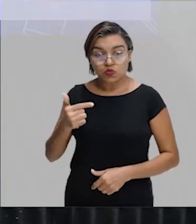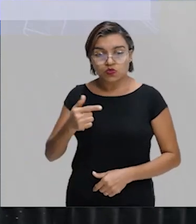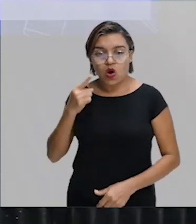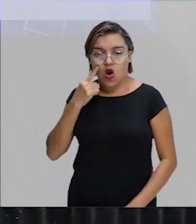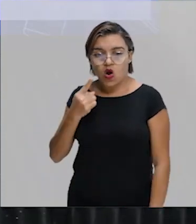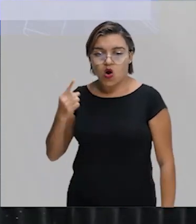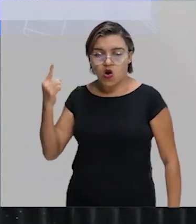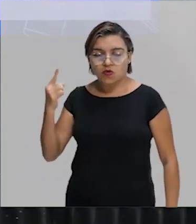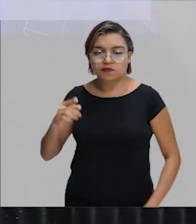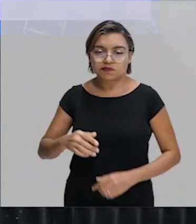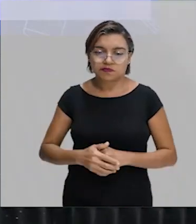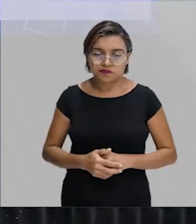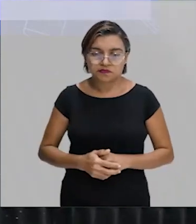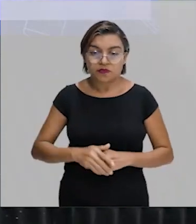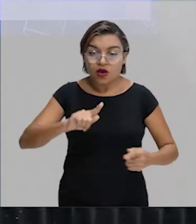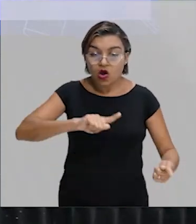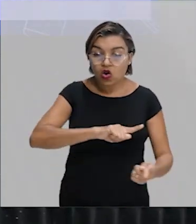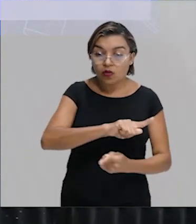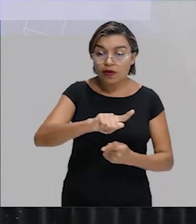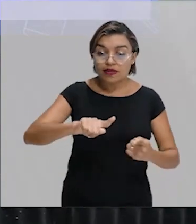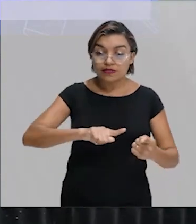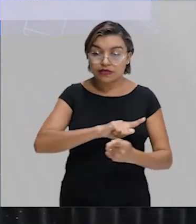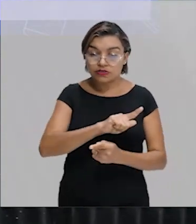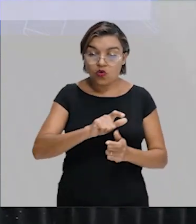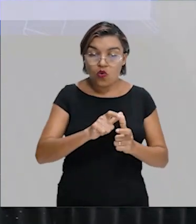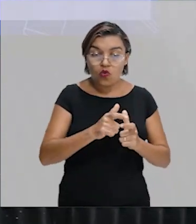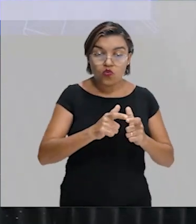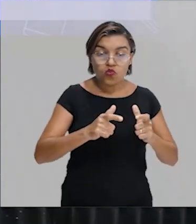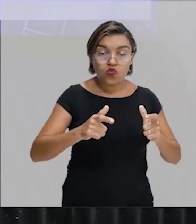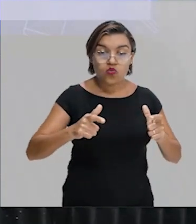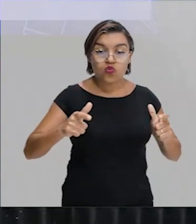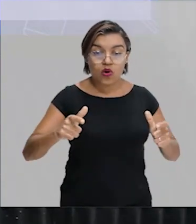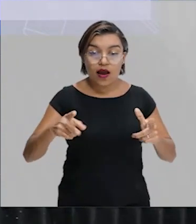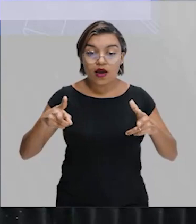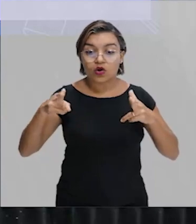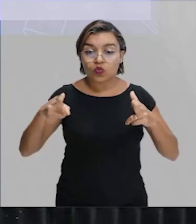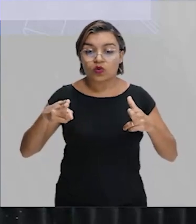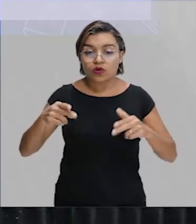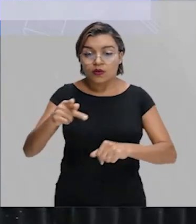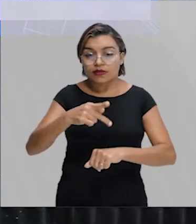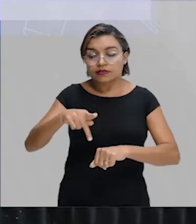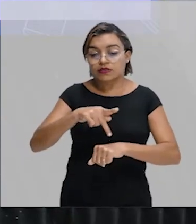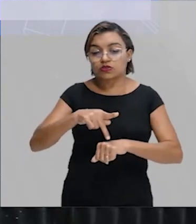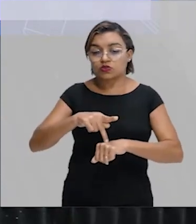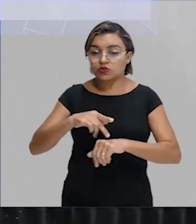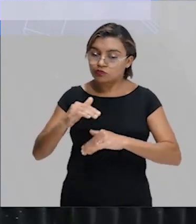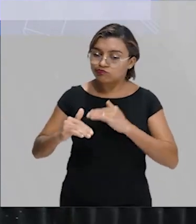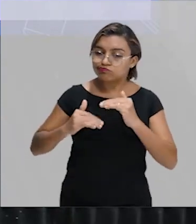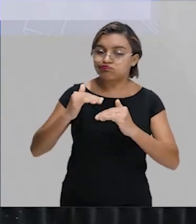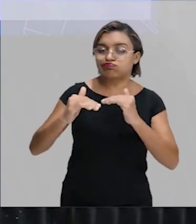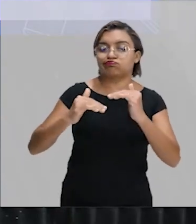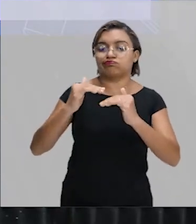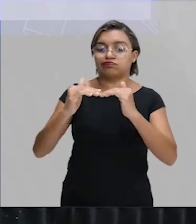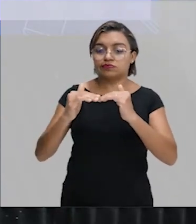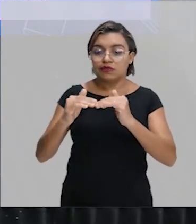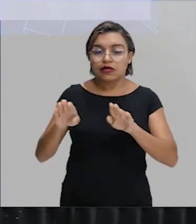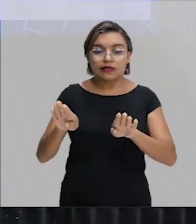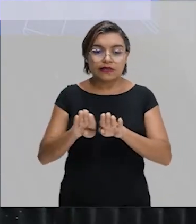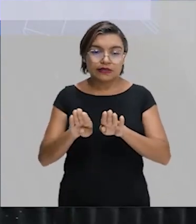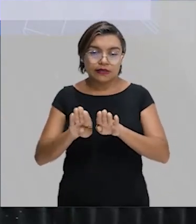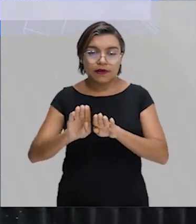globalização. A maneira como essa expande-se e ocorre de forma semelhante, tanto nas nações mais